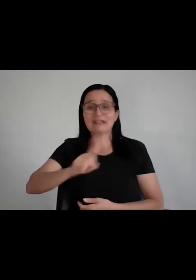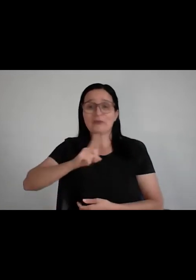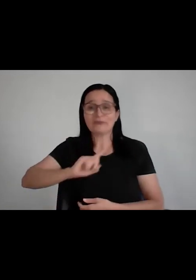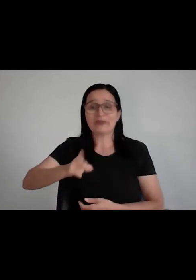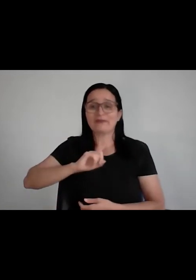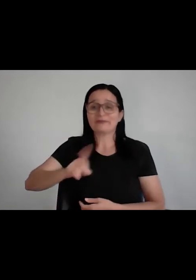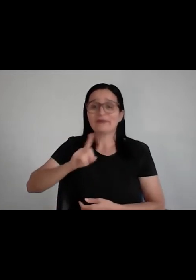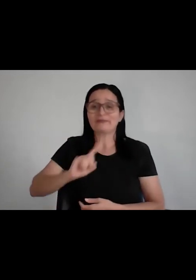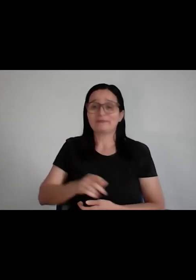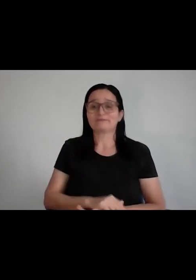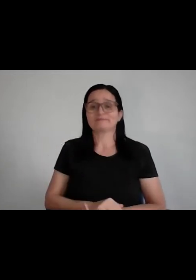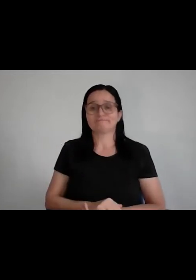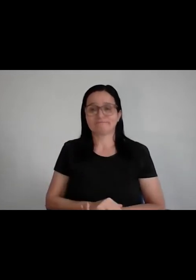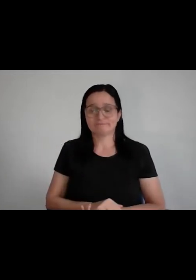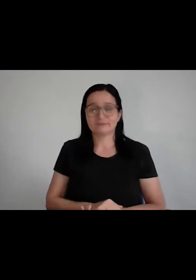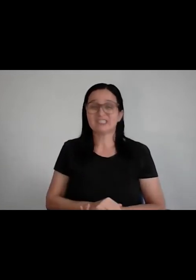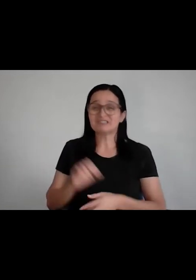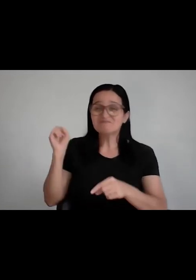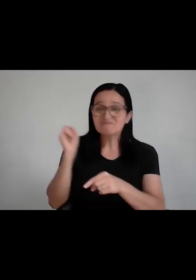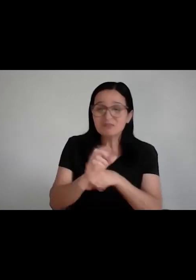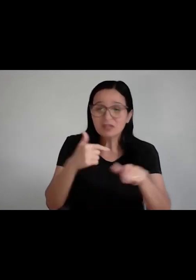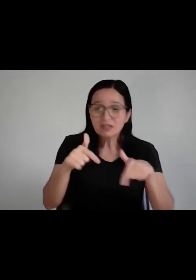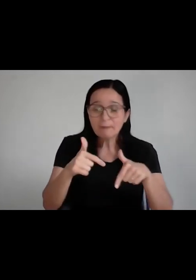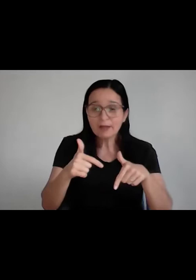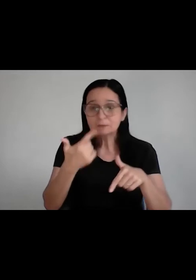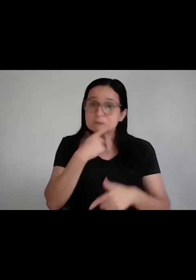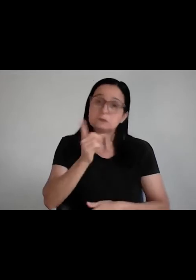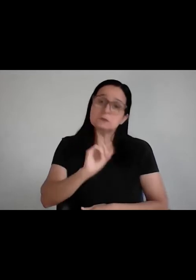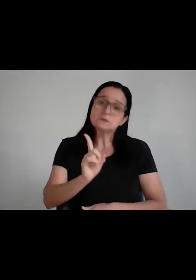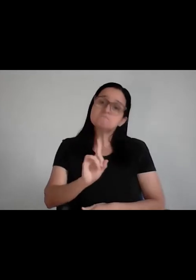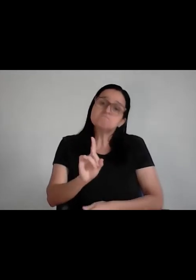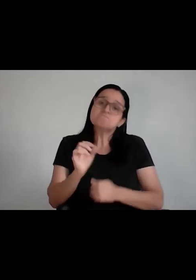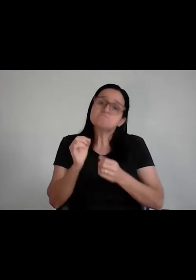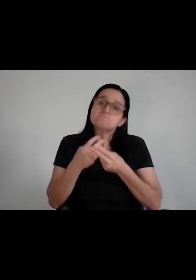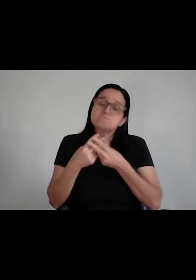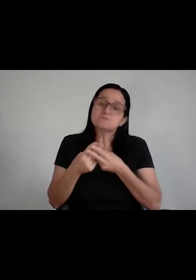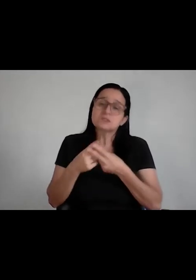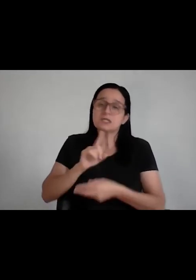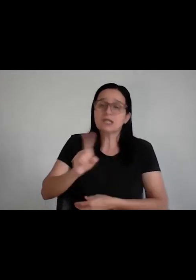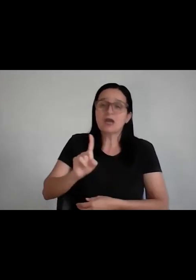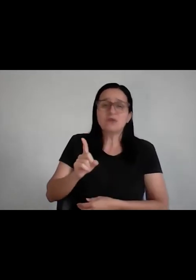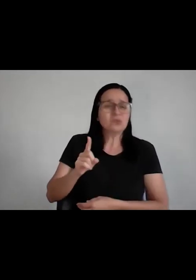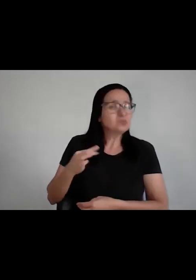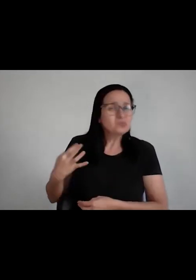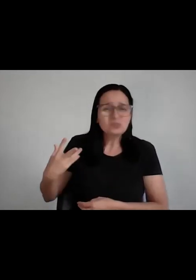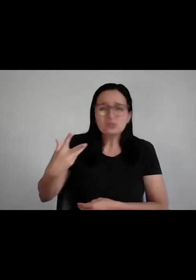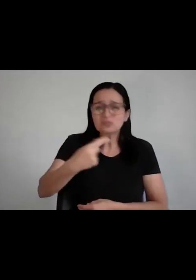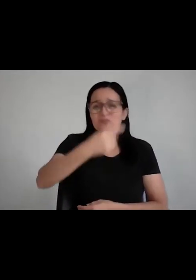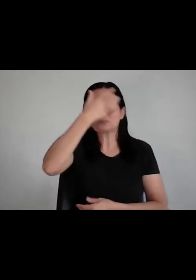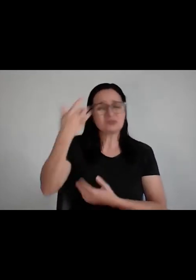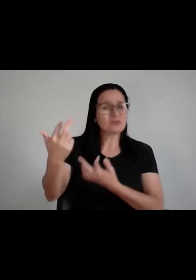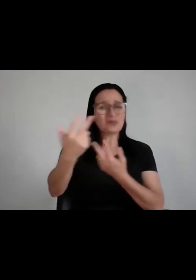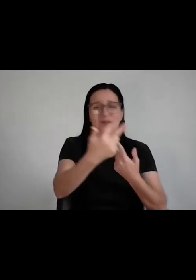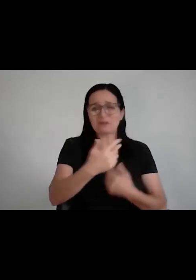entrevista de emprego. Entendeu? Não está garantido. Se você ver todas as pessoas de sucesso, elas receberam muito não na vida. Você tem que aguentar